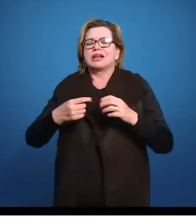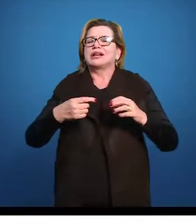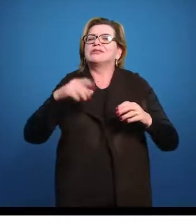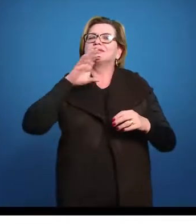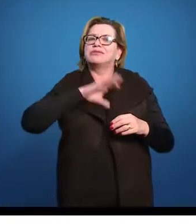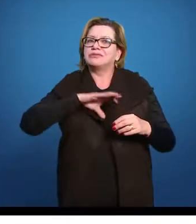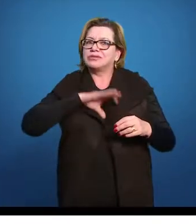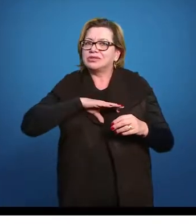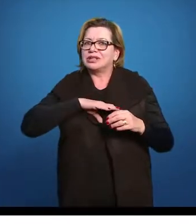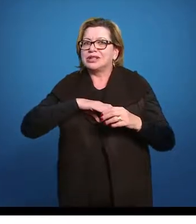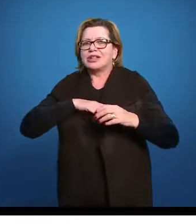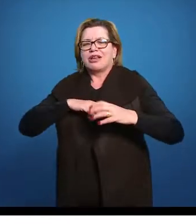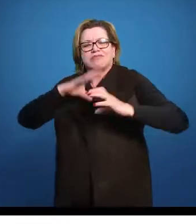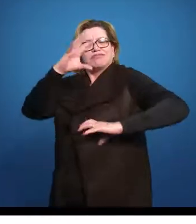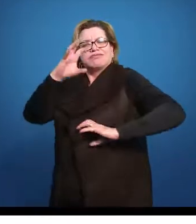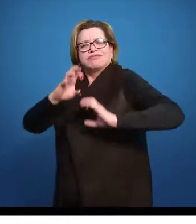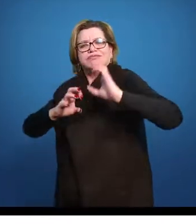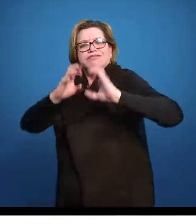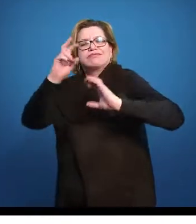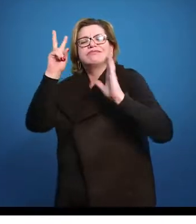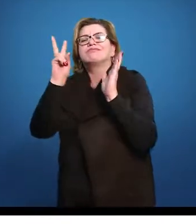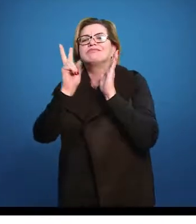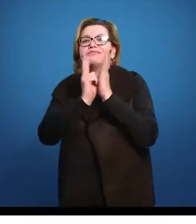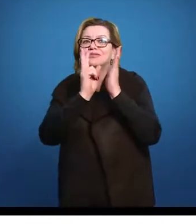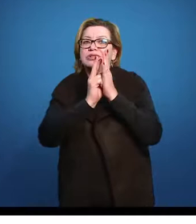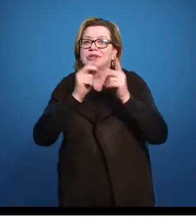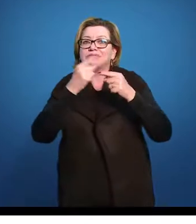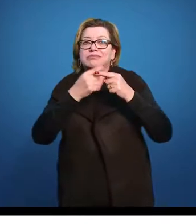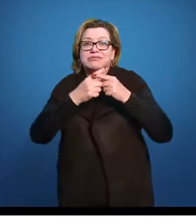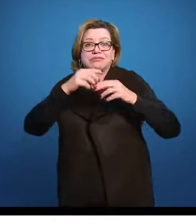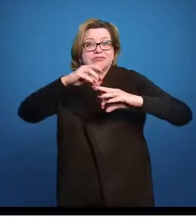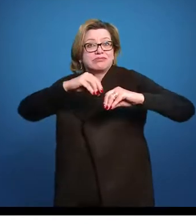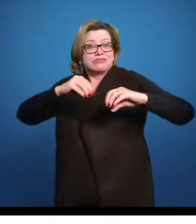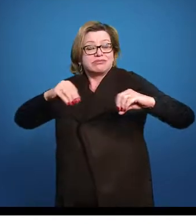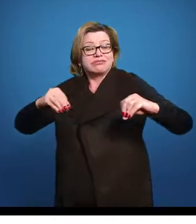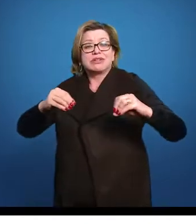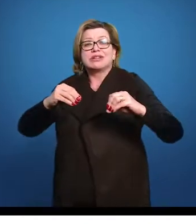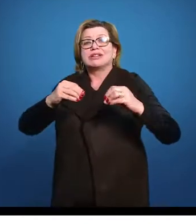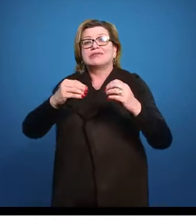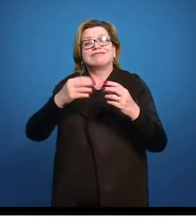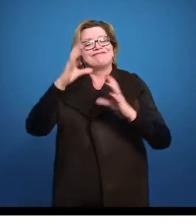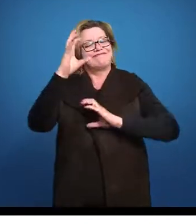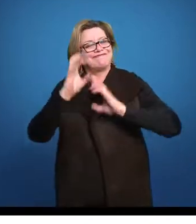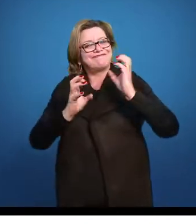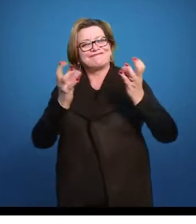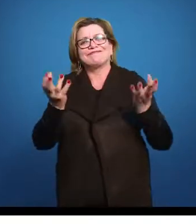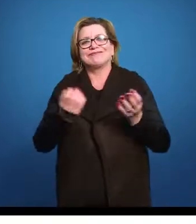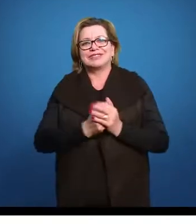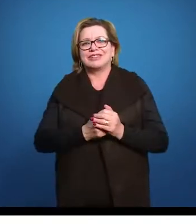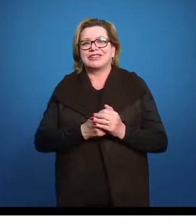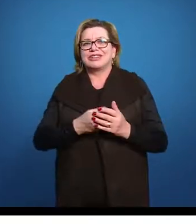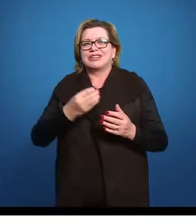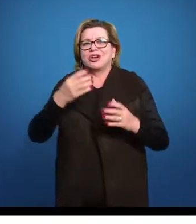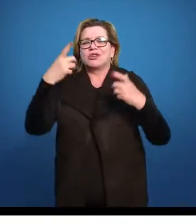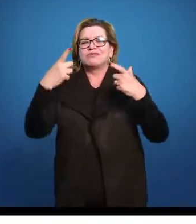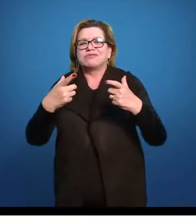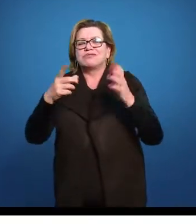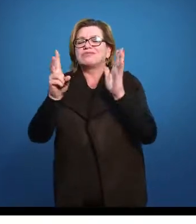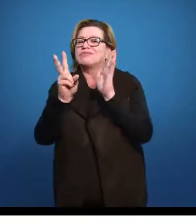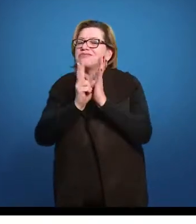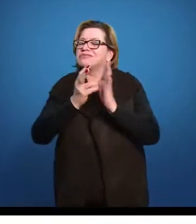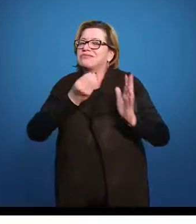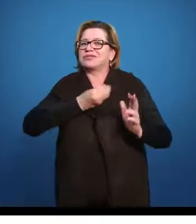território que é deles, em que eles estão habitando dentro dessas grandes missões jesuíticas. E nesse processo de